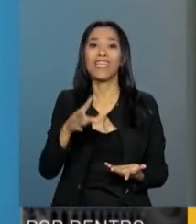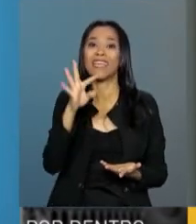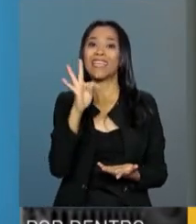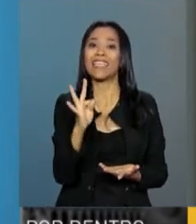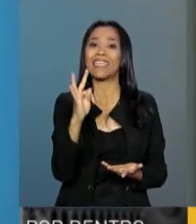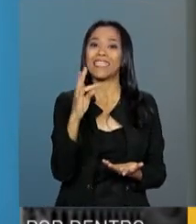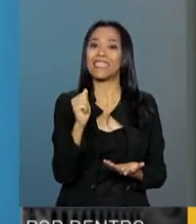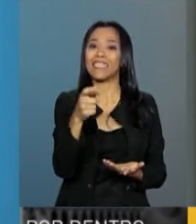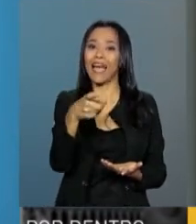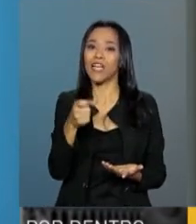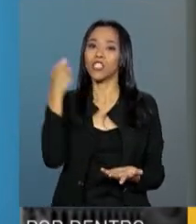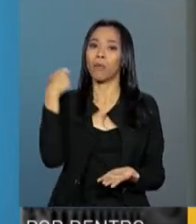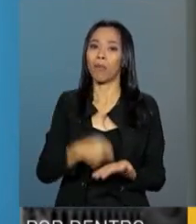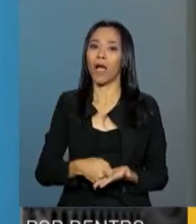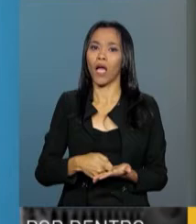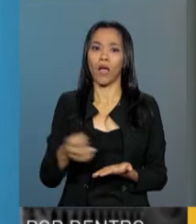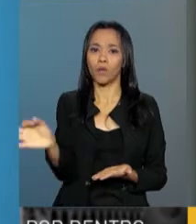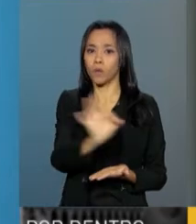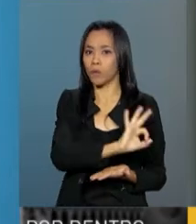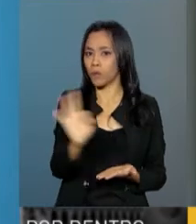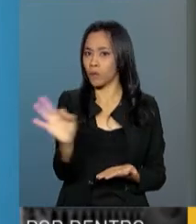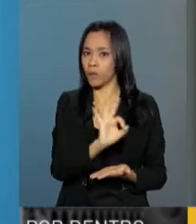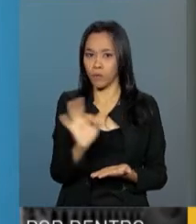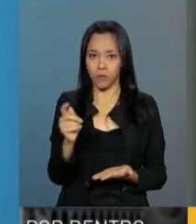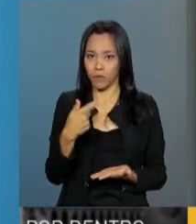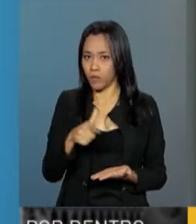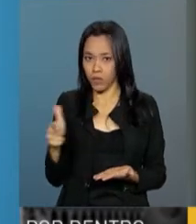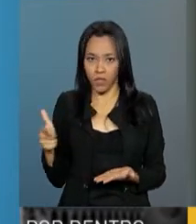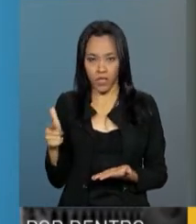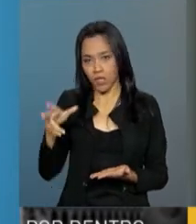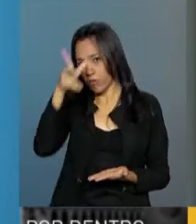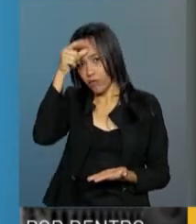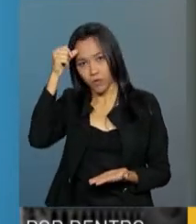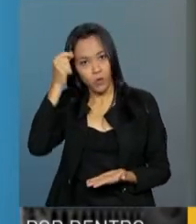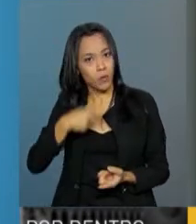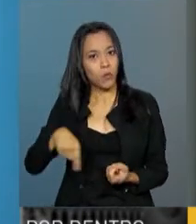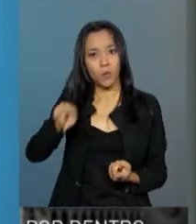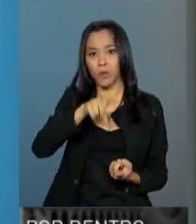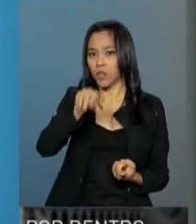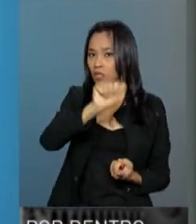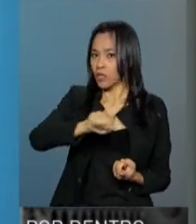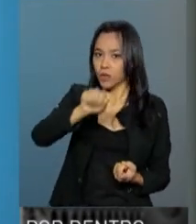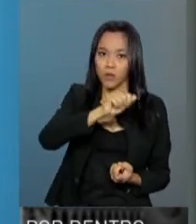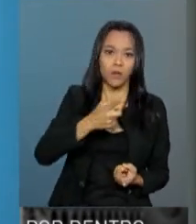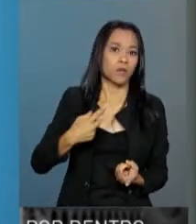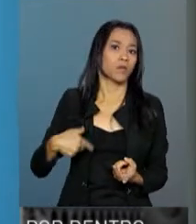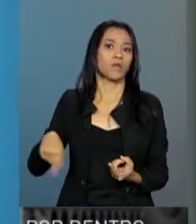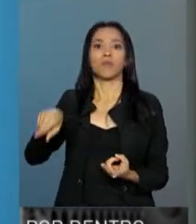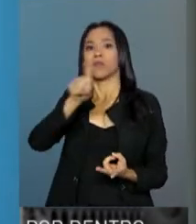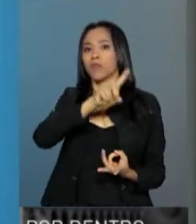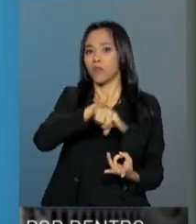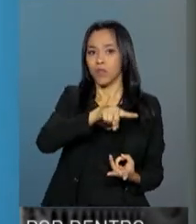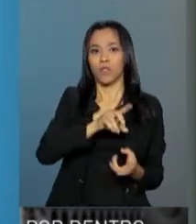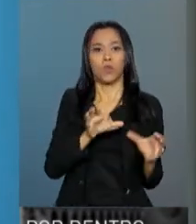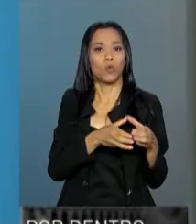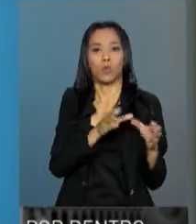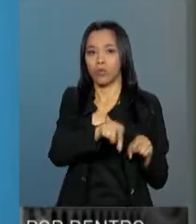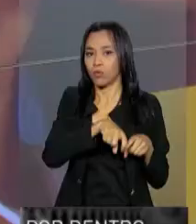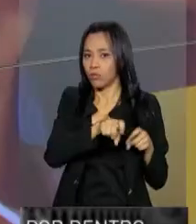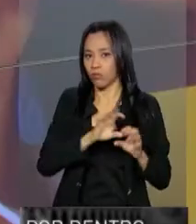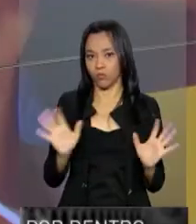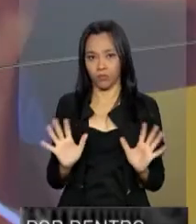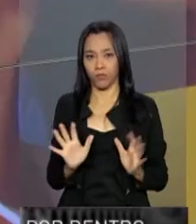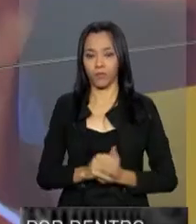nenhuma em nenhuma das modalidades, nem na Prefeitura, nem em entidades urbanas, nem em entidades rurais.